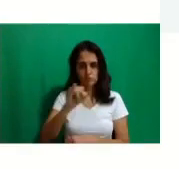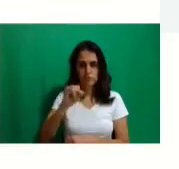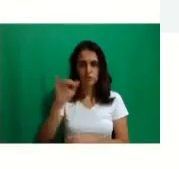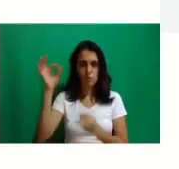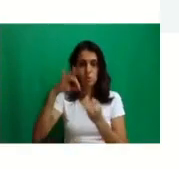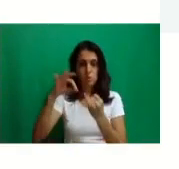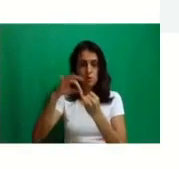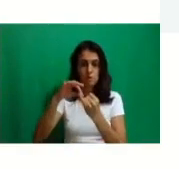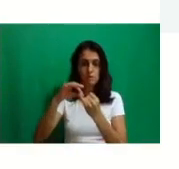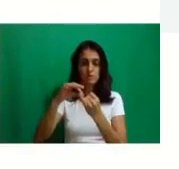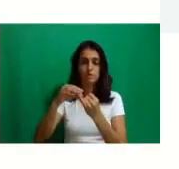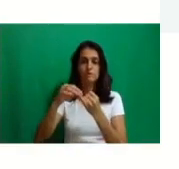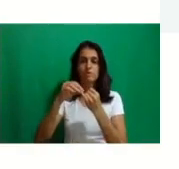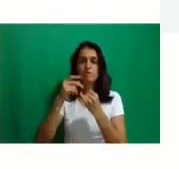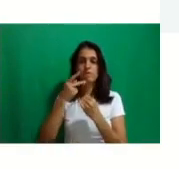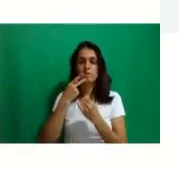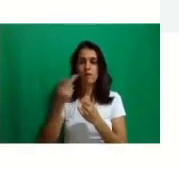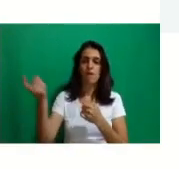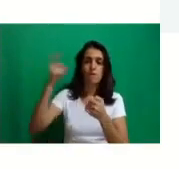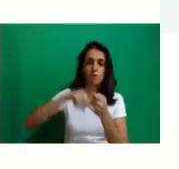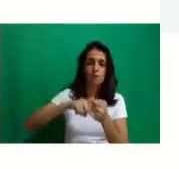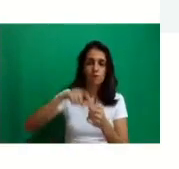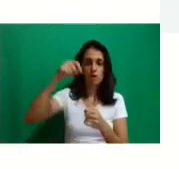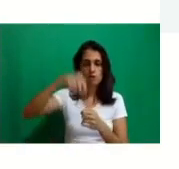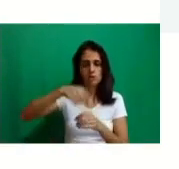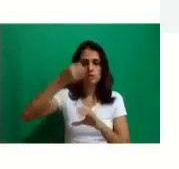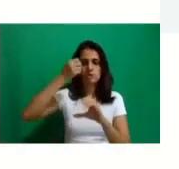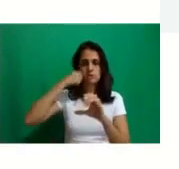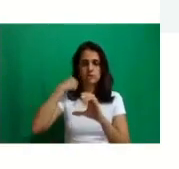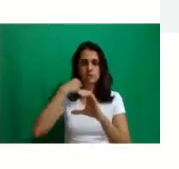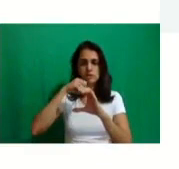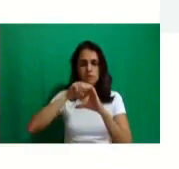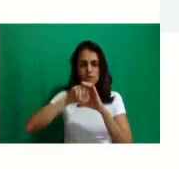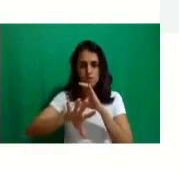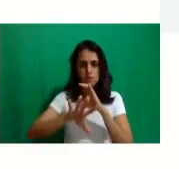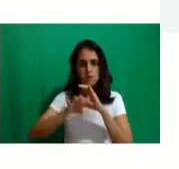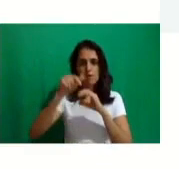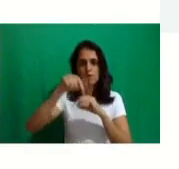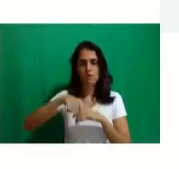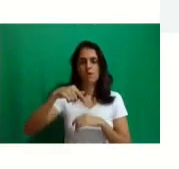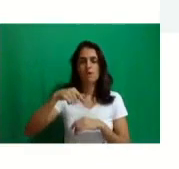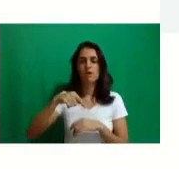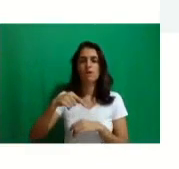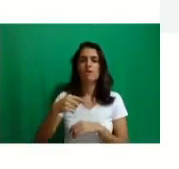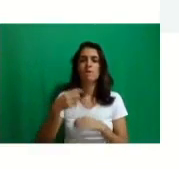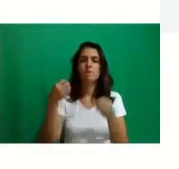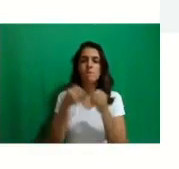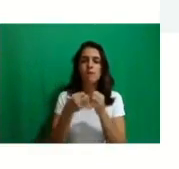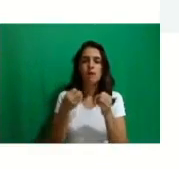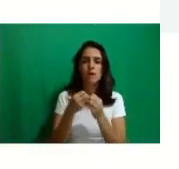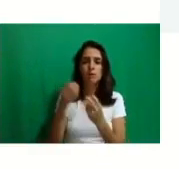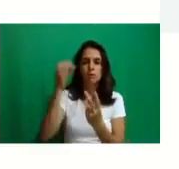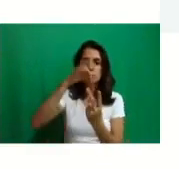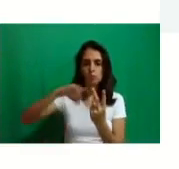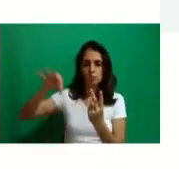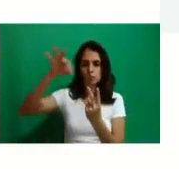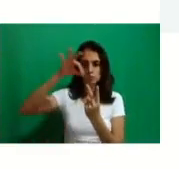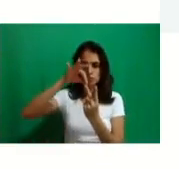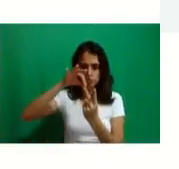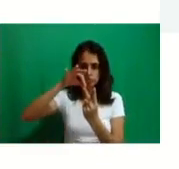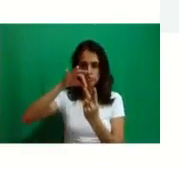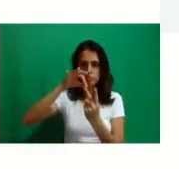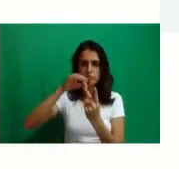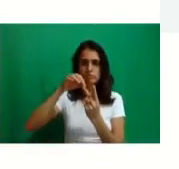Cefor. Hoje o Cefor se localiza em Jucutuquara, perto do Campus Vitória, para quem conhece, né? Bem, o Chigue Escola